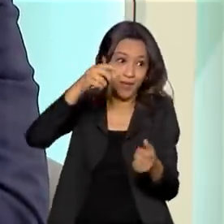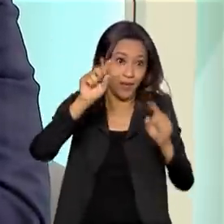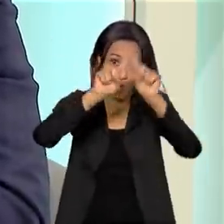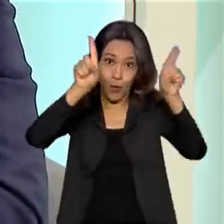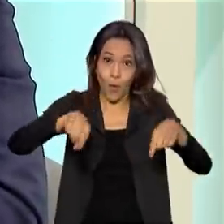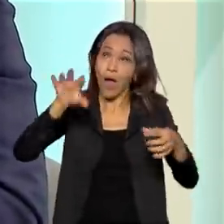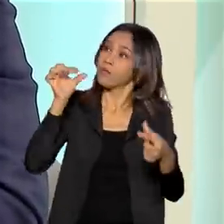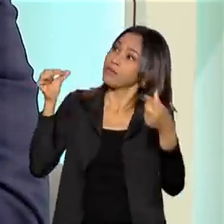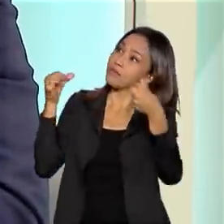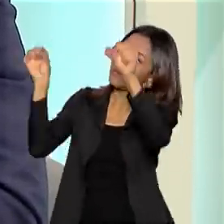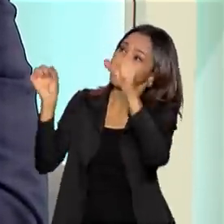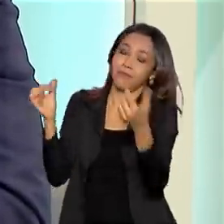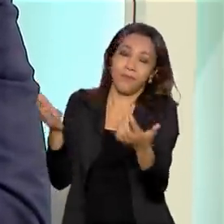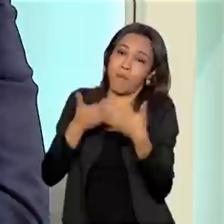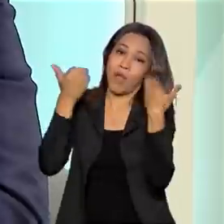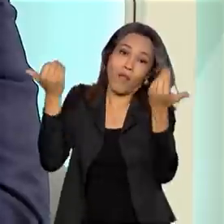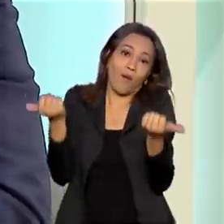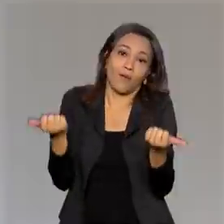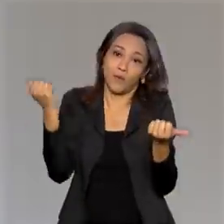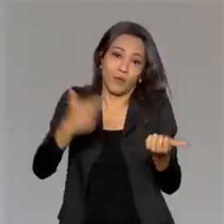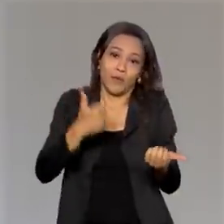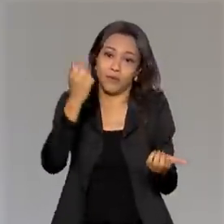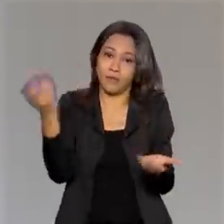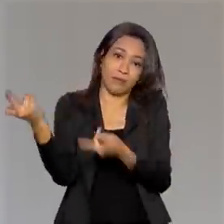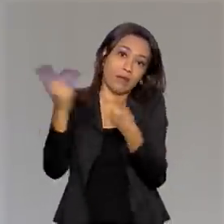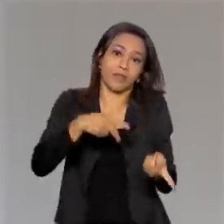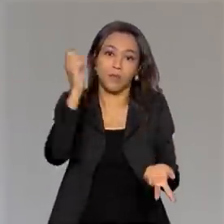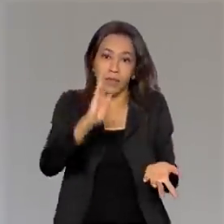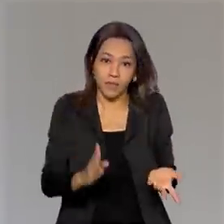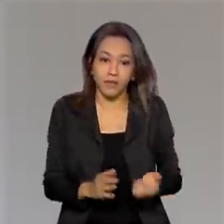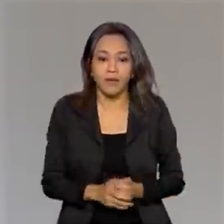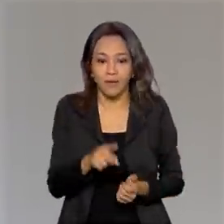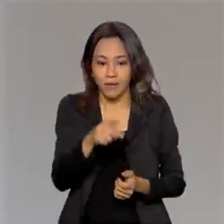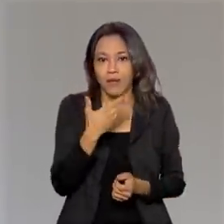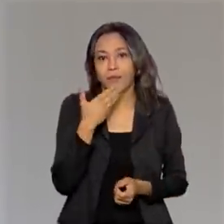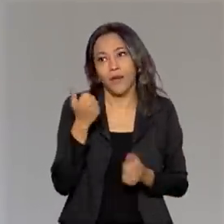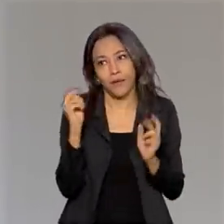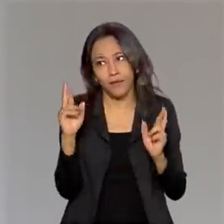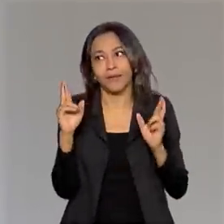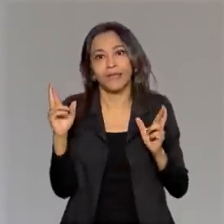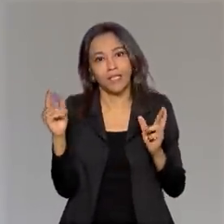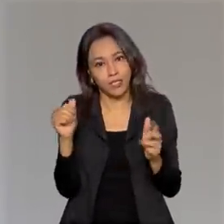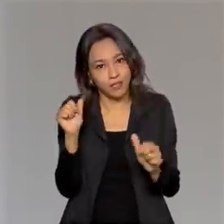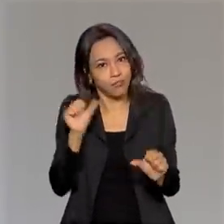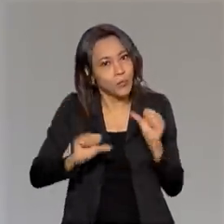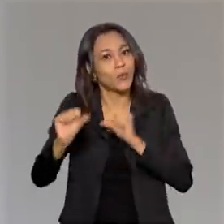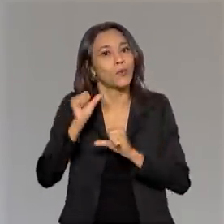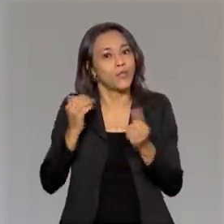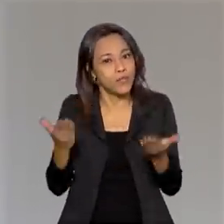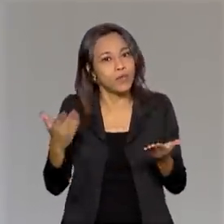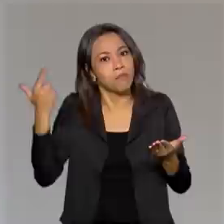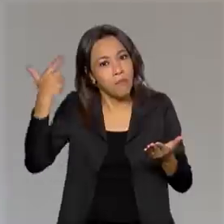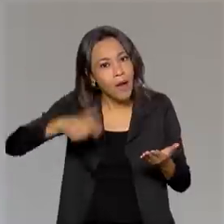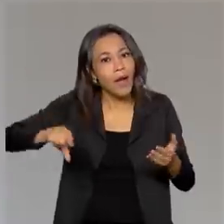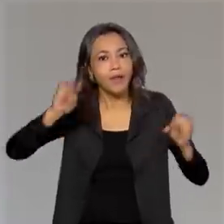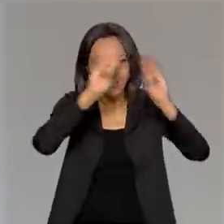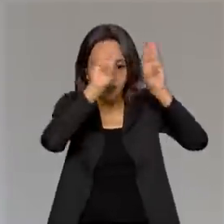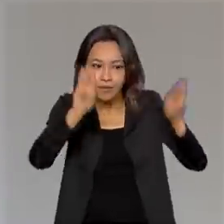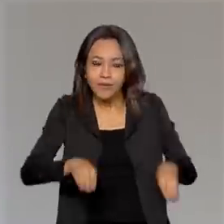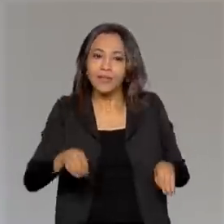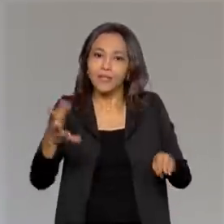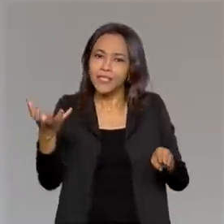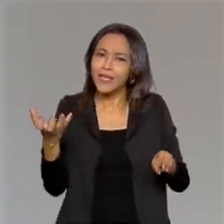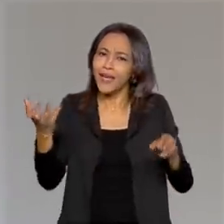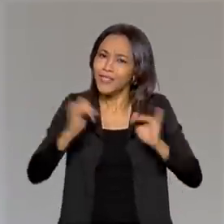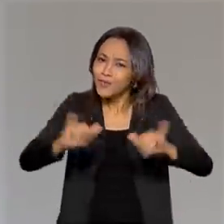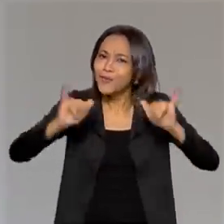volta. Isso precisa mudar no Brasil. Faz nenhum sentido. espera que melhore essa política, que a gente precisa de mais obra de arte, mais museu. E a gente quer aproveitar para